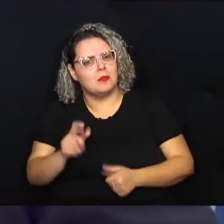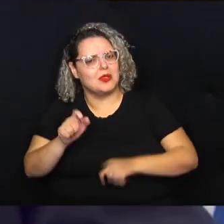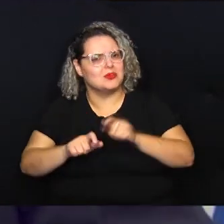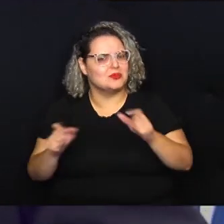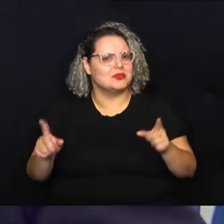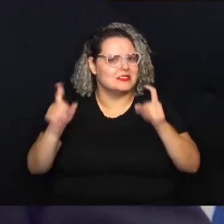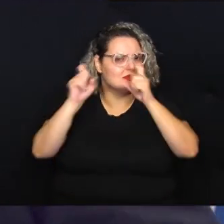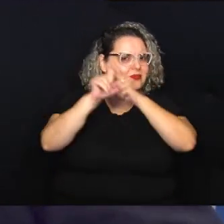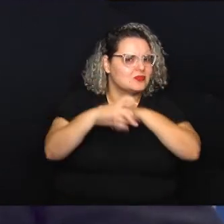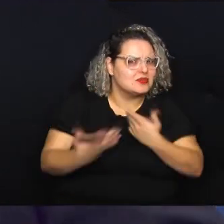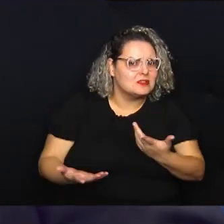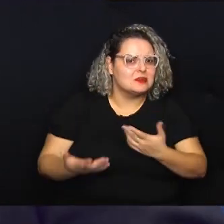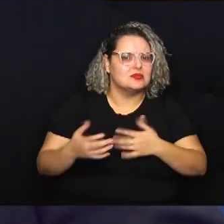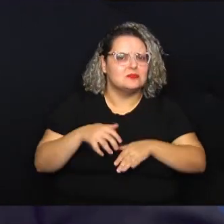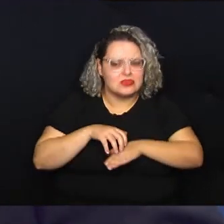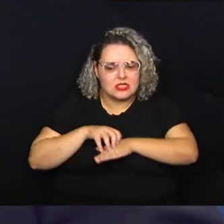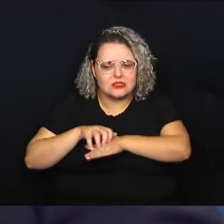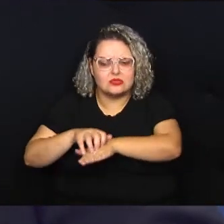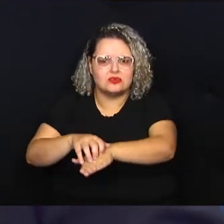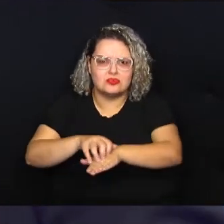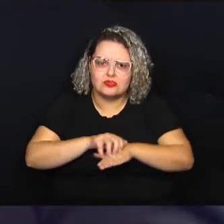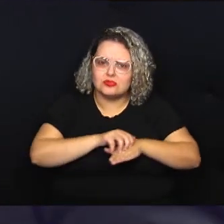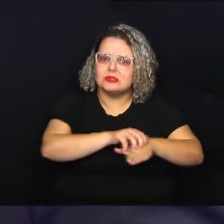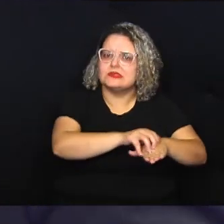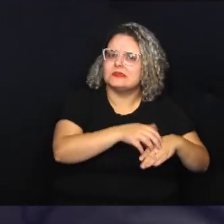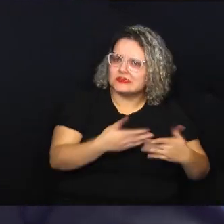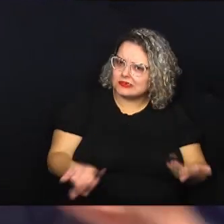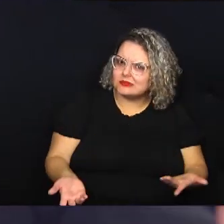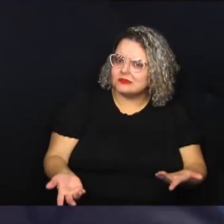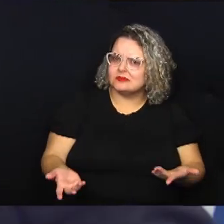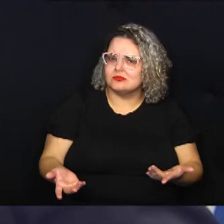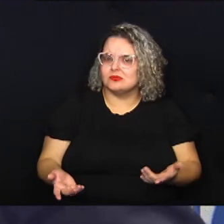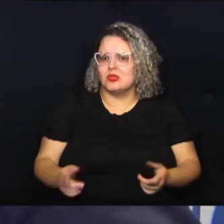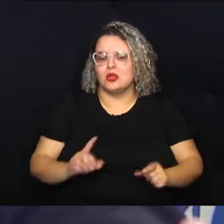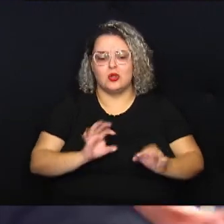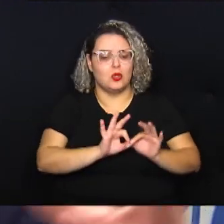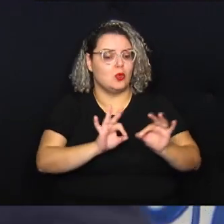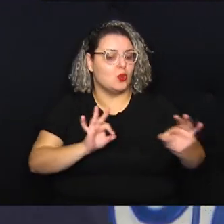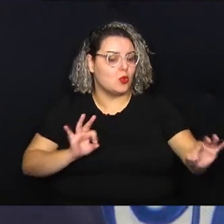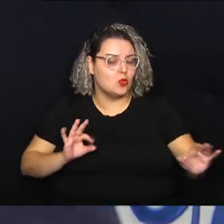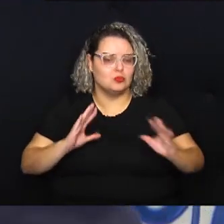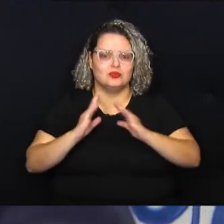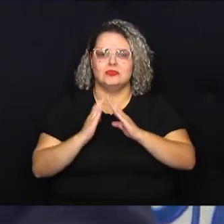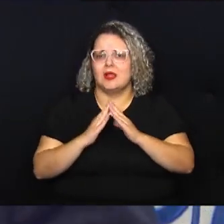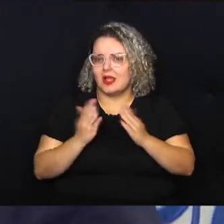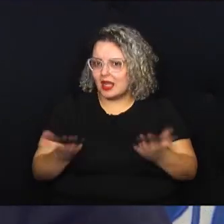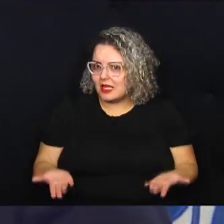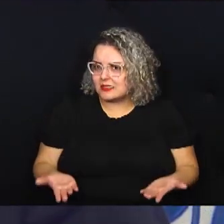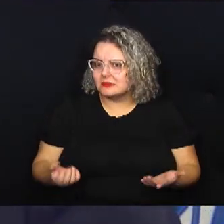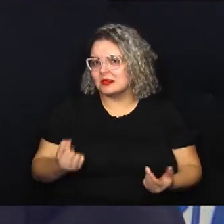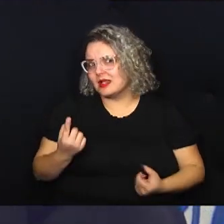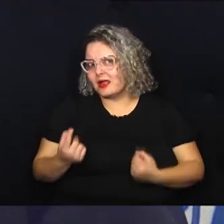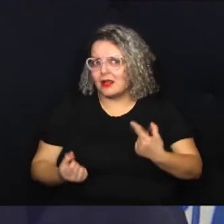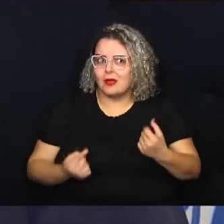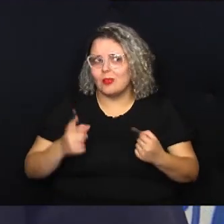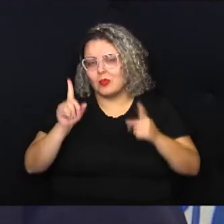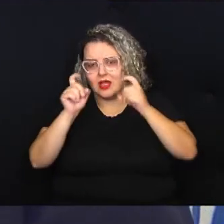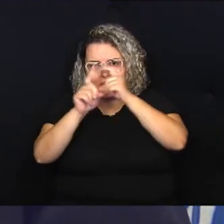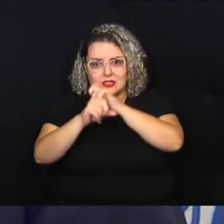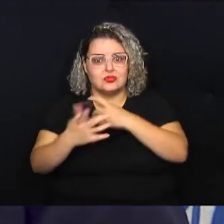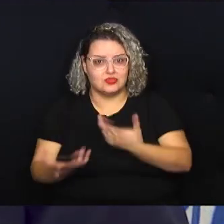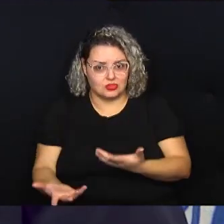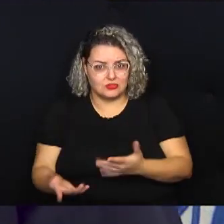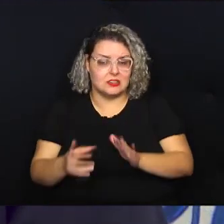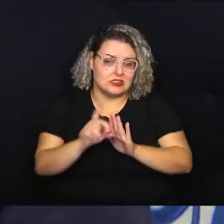transportadas, mas que estão sendo, vamos dizer assim, desembarcadas longe das suas casas. Então, há algumas dificuldades nesse